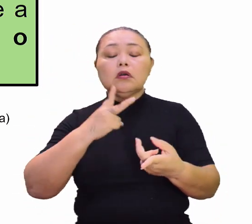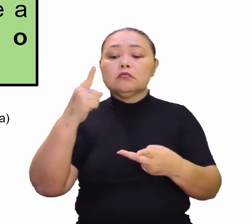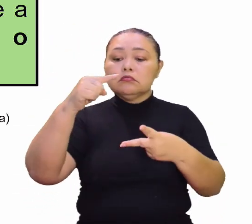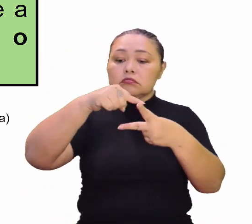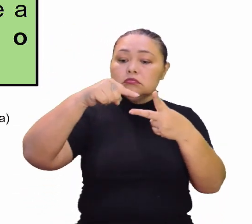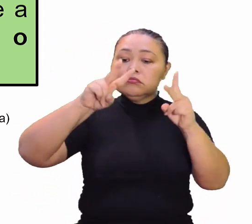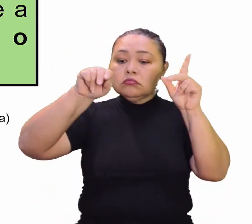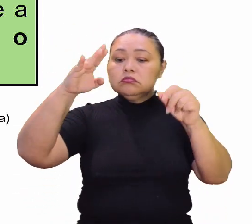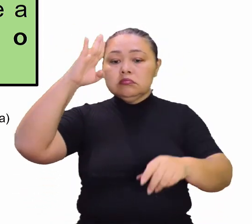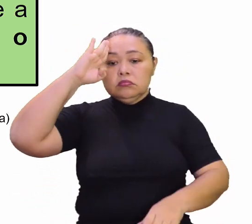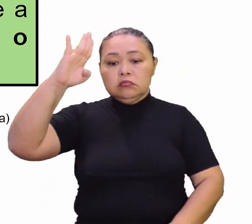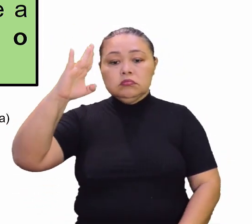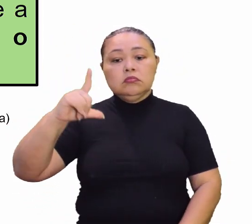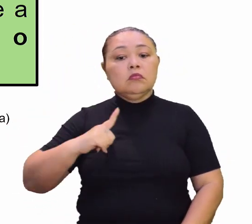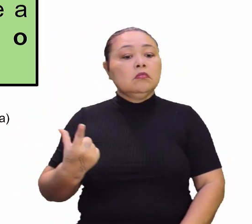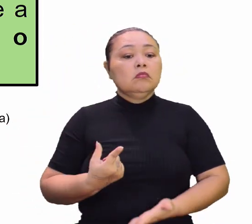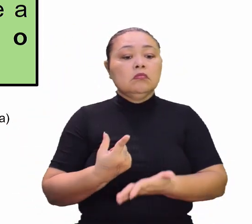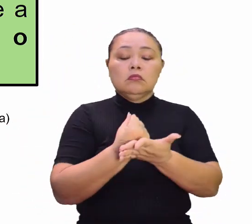principais.